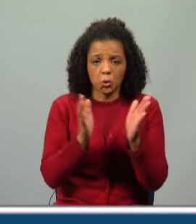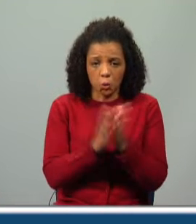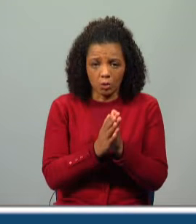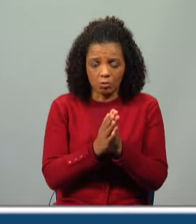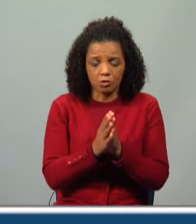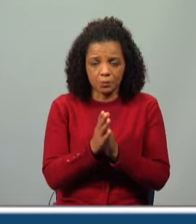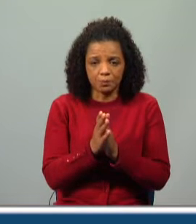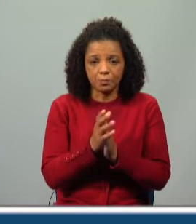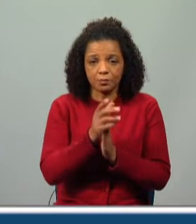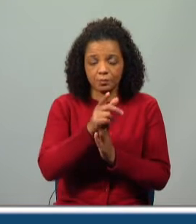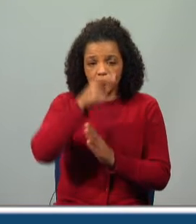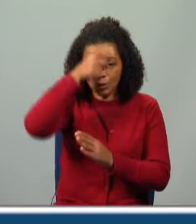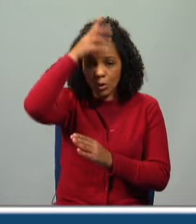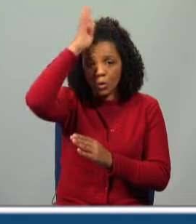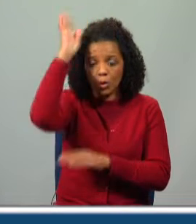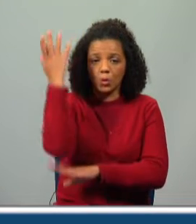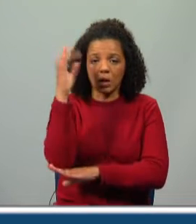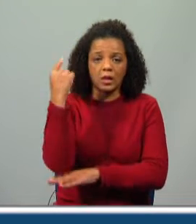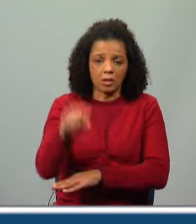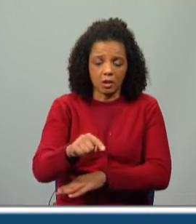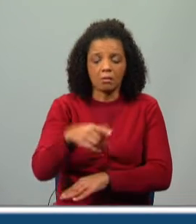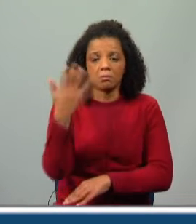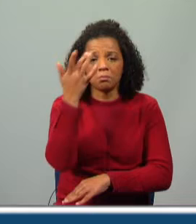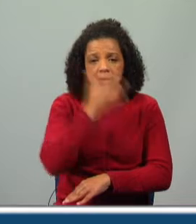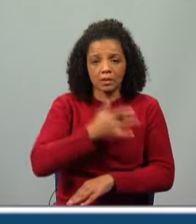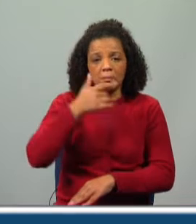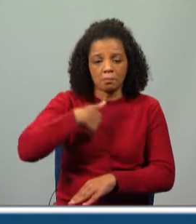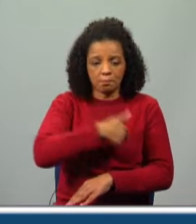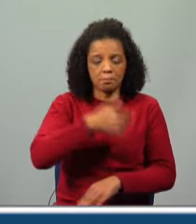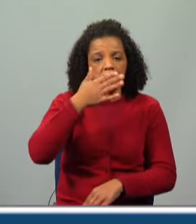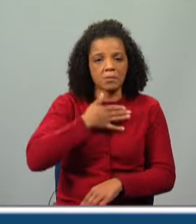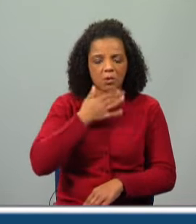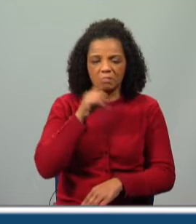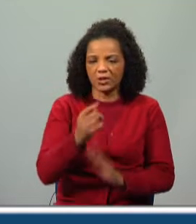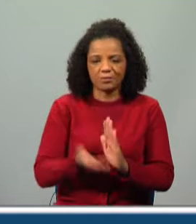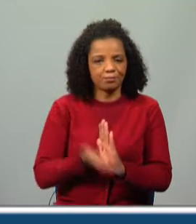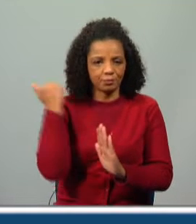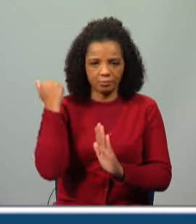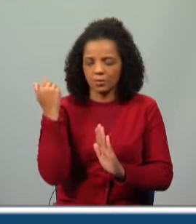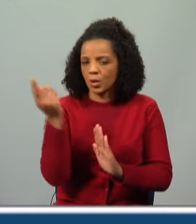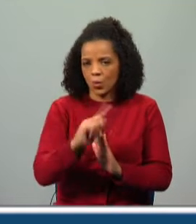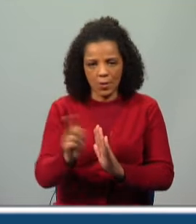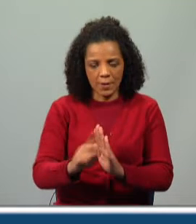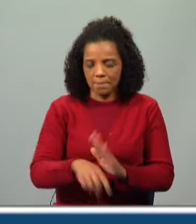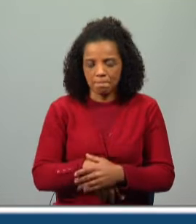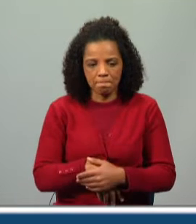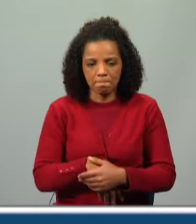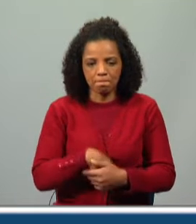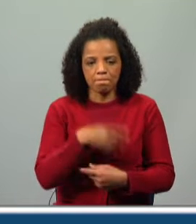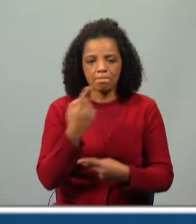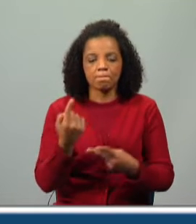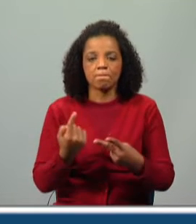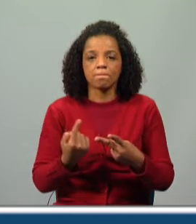galinhas, do mato, como ela diz, eram pretas com pintinhas brancas. Portanto, esta aqui, penso que não poderá ser.